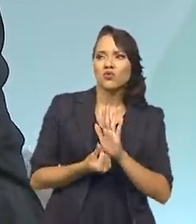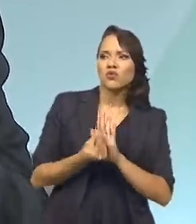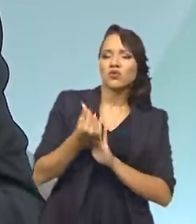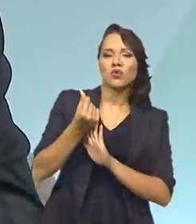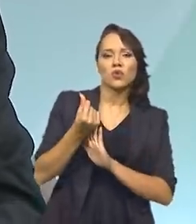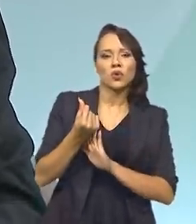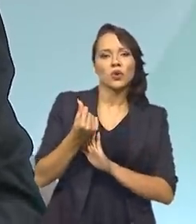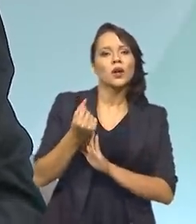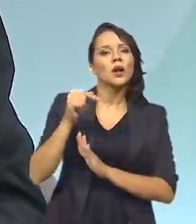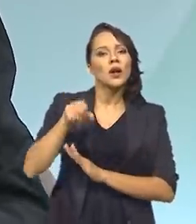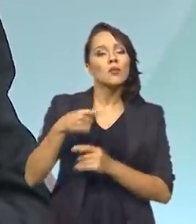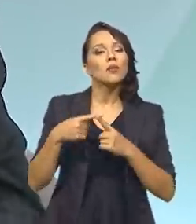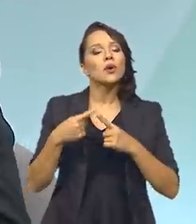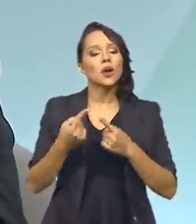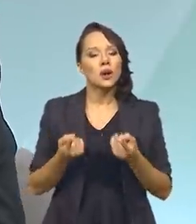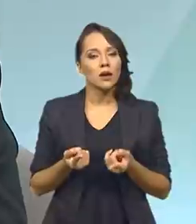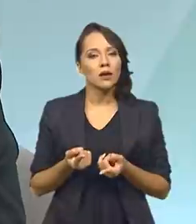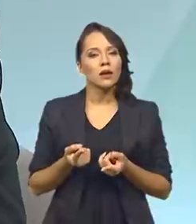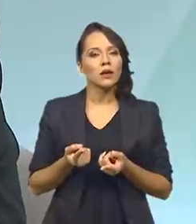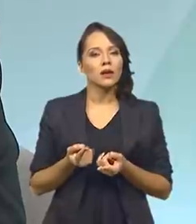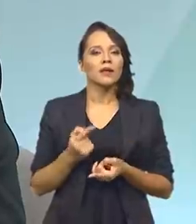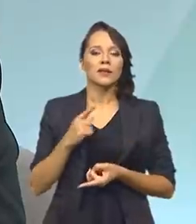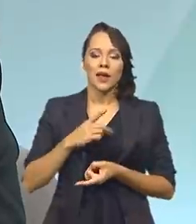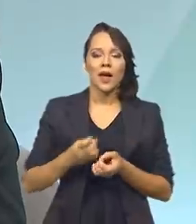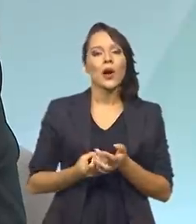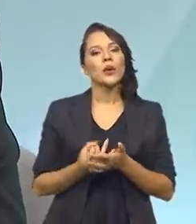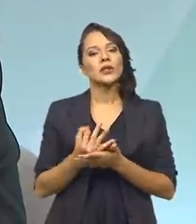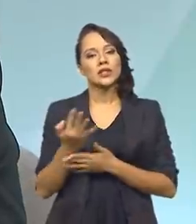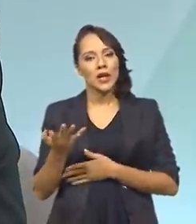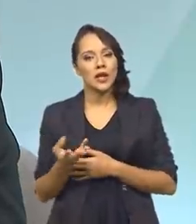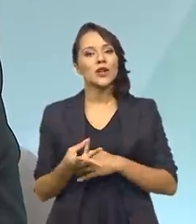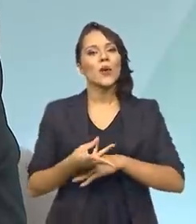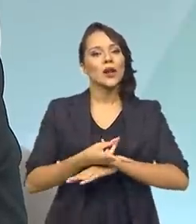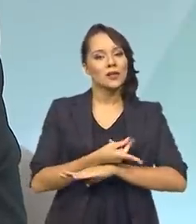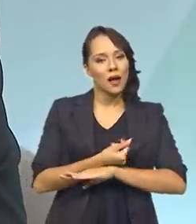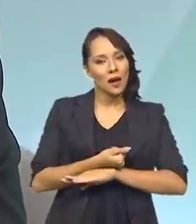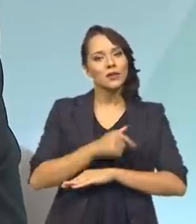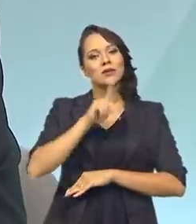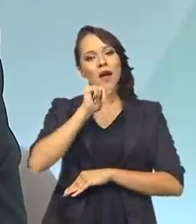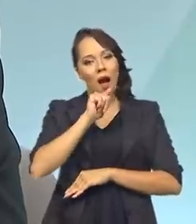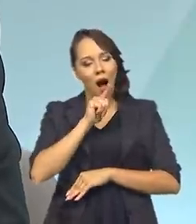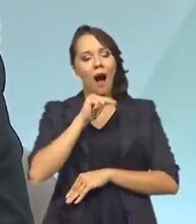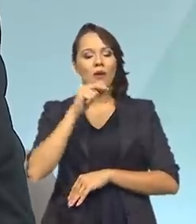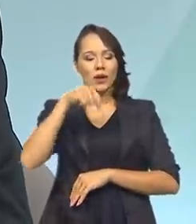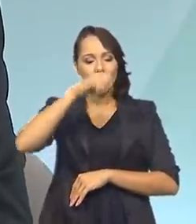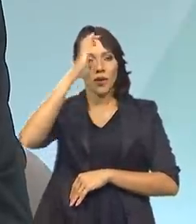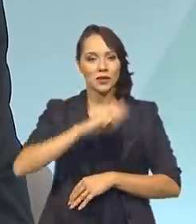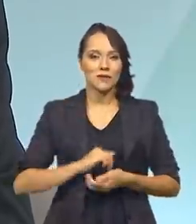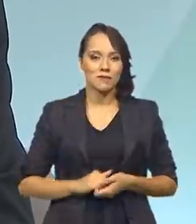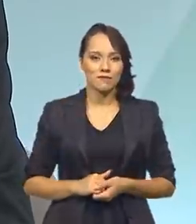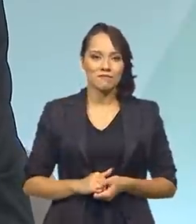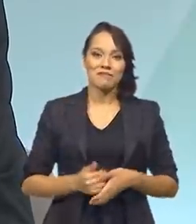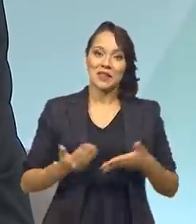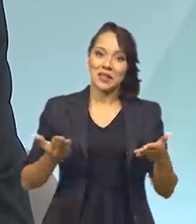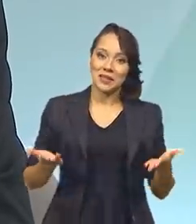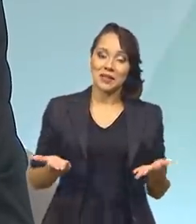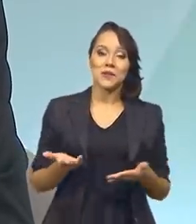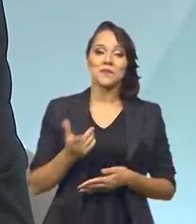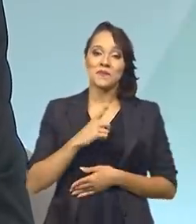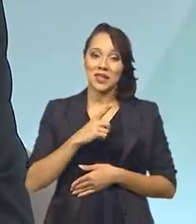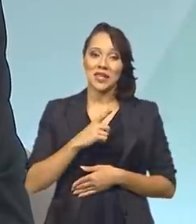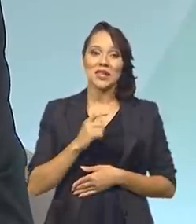o faz em função da quantidade e da qualidade da água que produz internamento. Então, nós temos